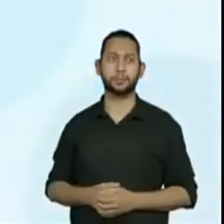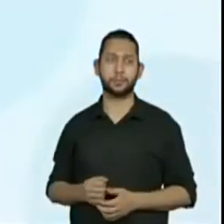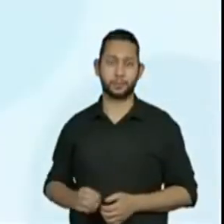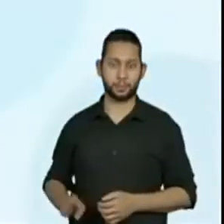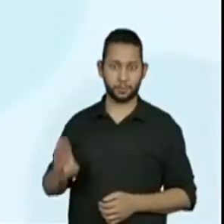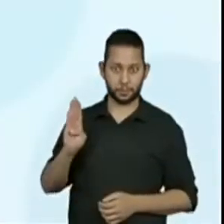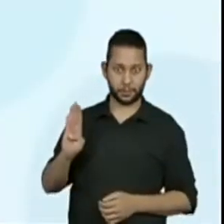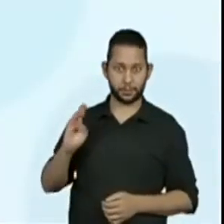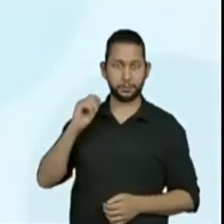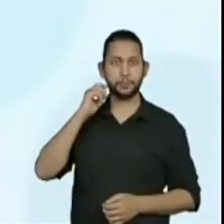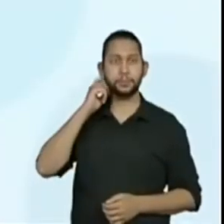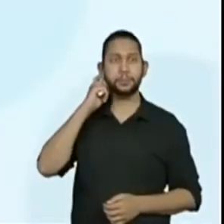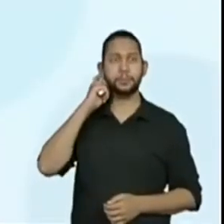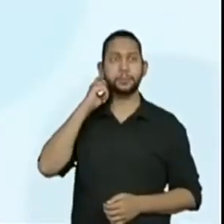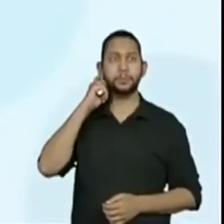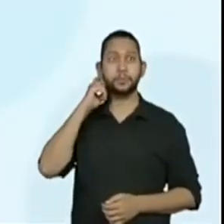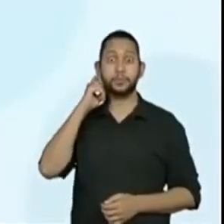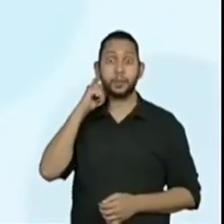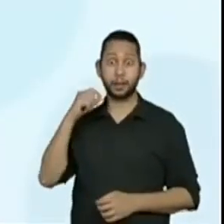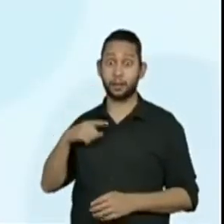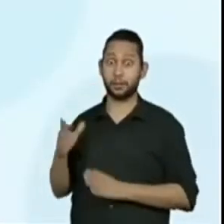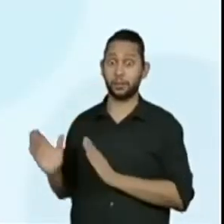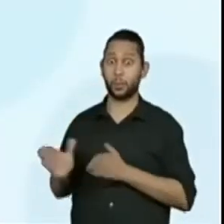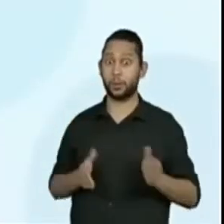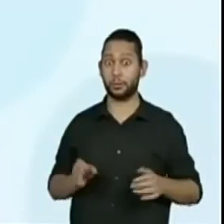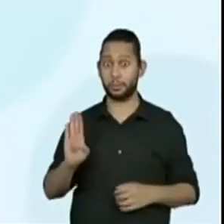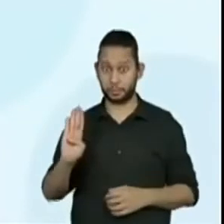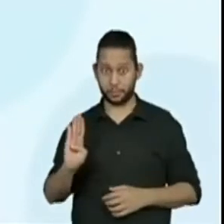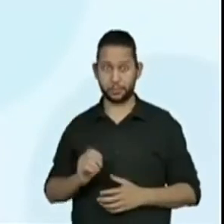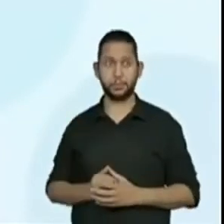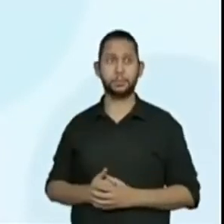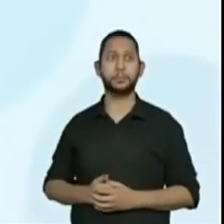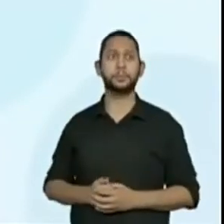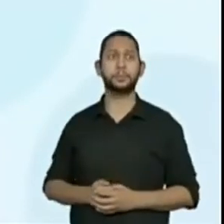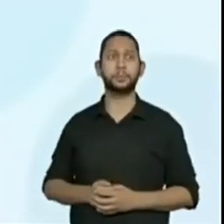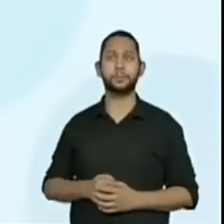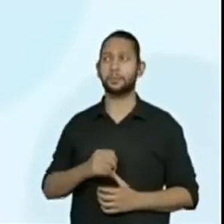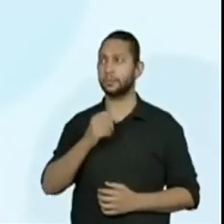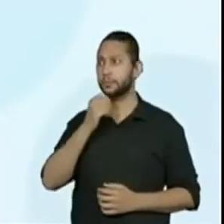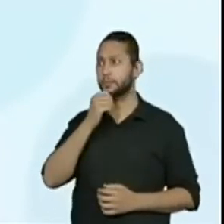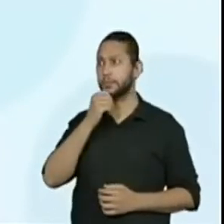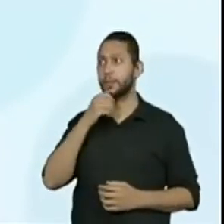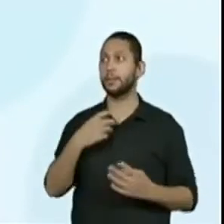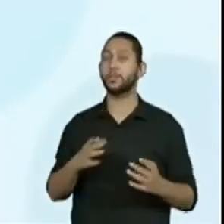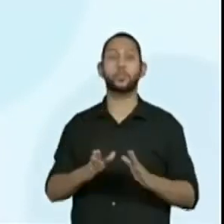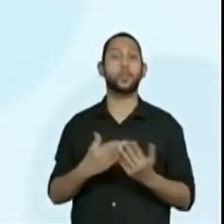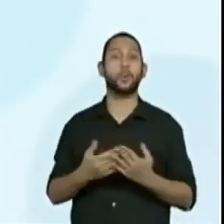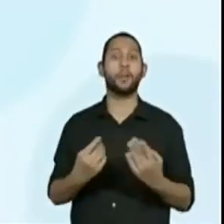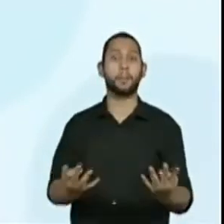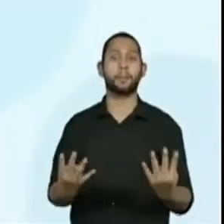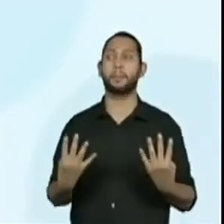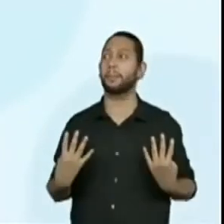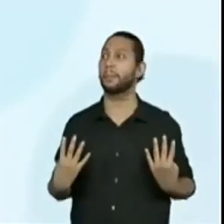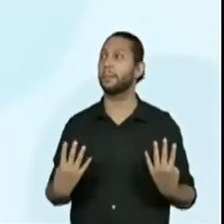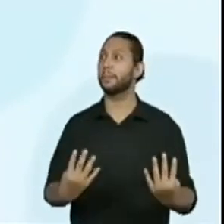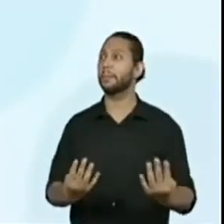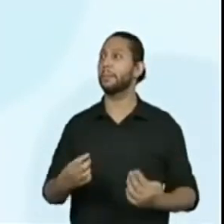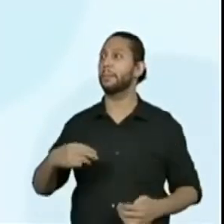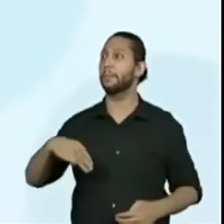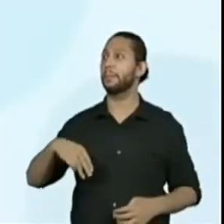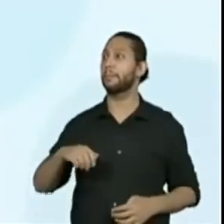Olha, vamos dar uma olhadinha nessa sequência B, ok? Ó, a galera de Matão, escola, Padre Nelson